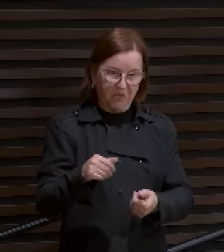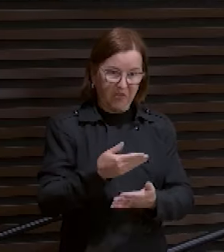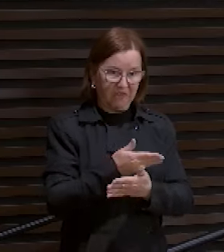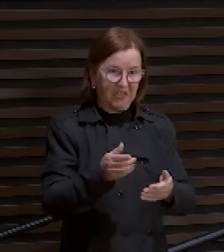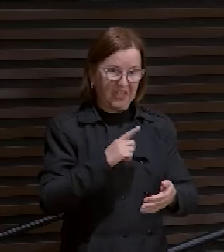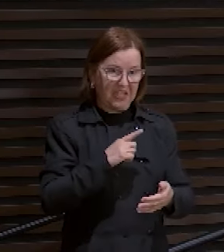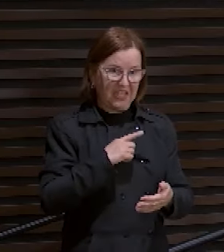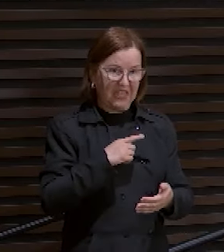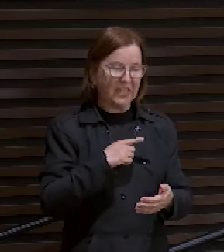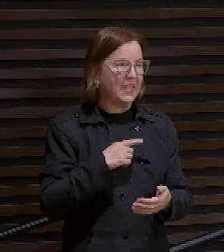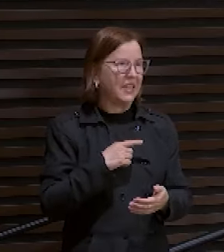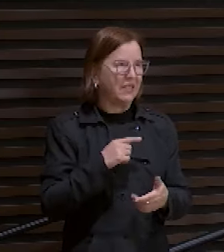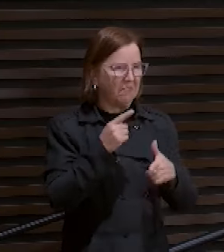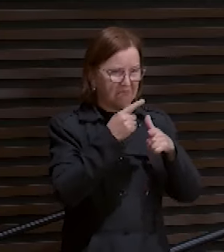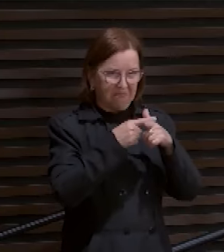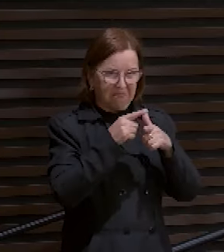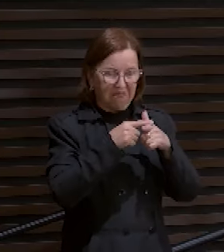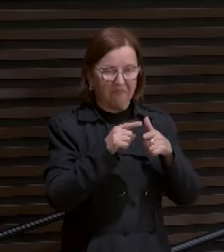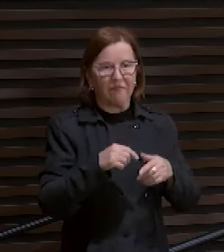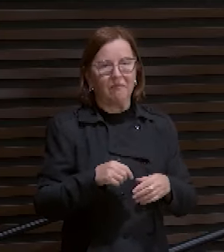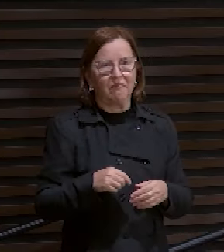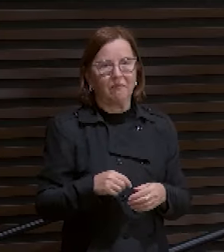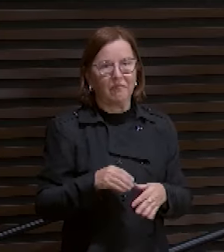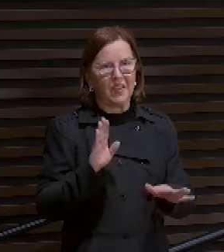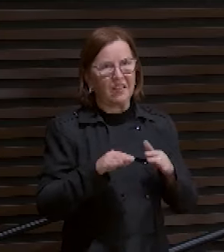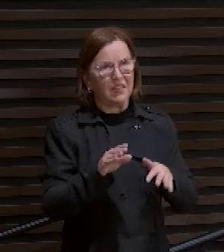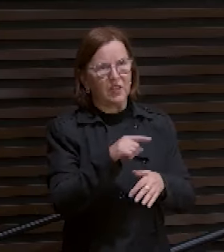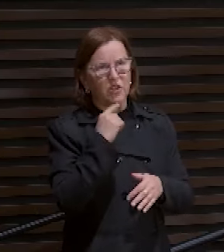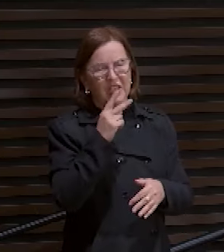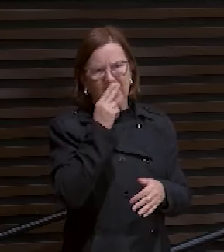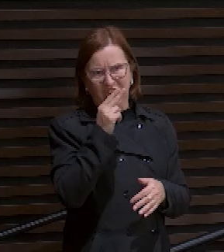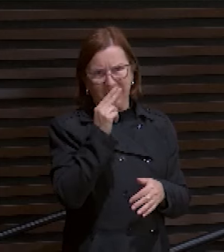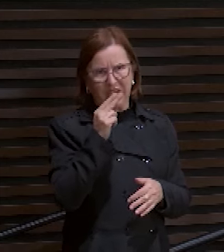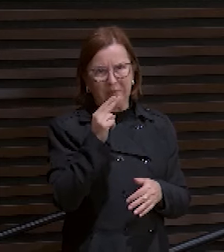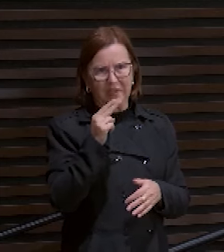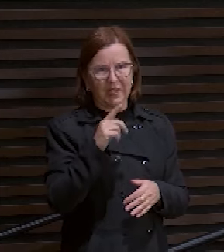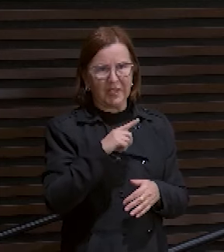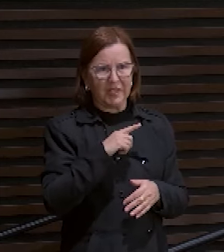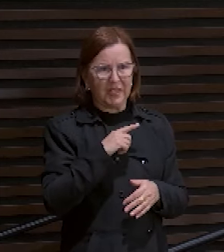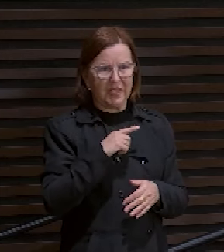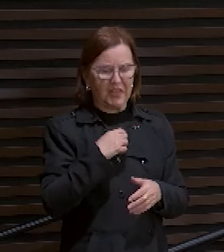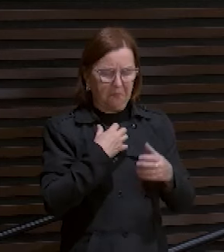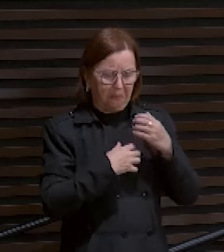tristeza, de angústia é pecado. Ou é falta de fé.